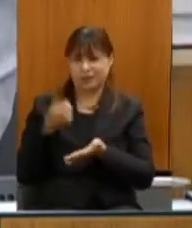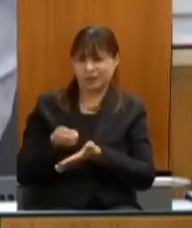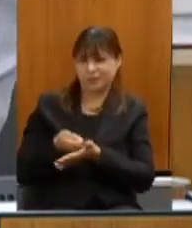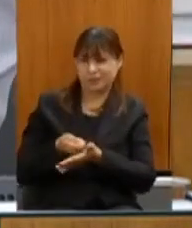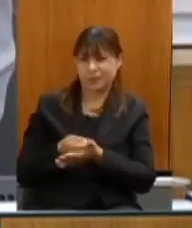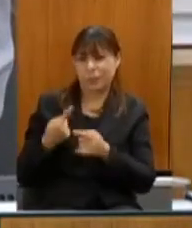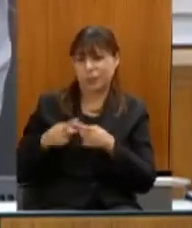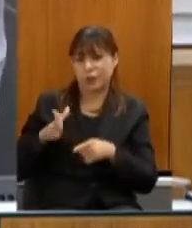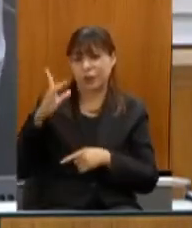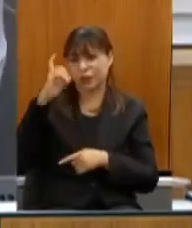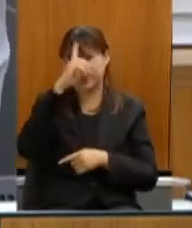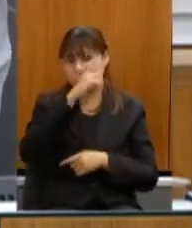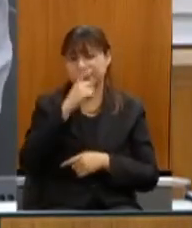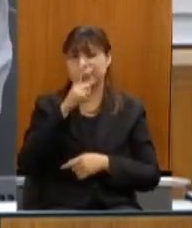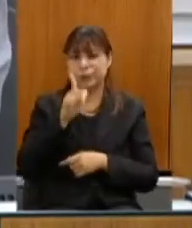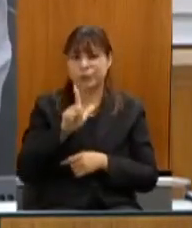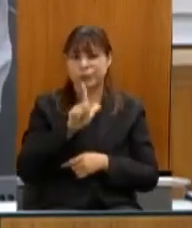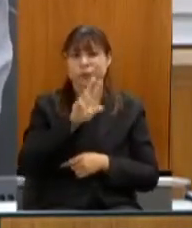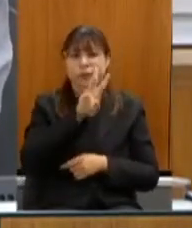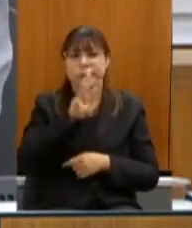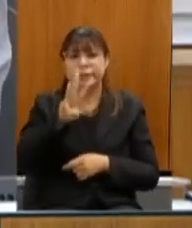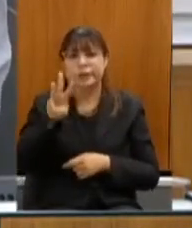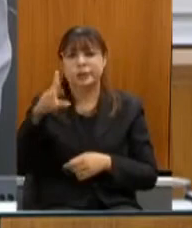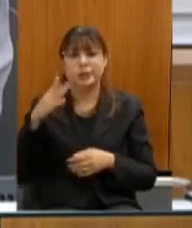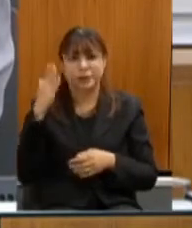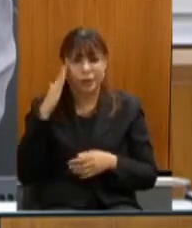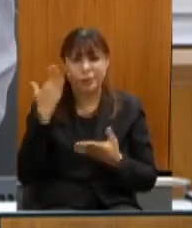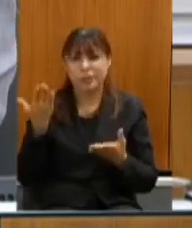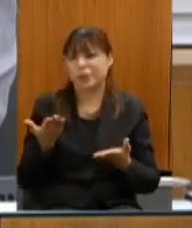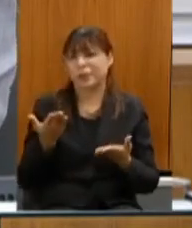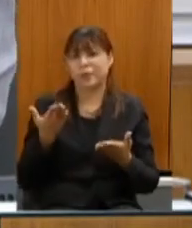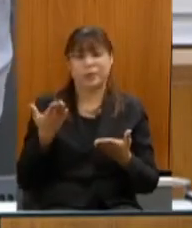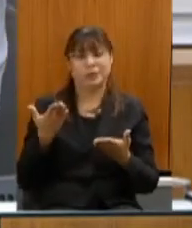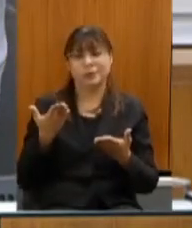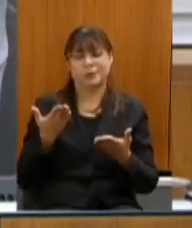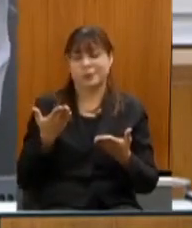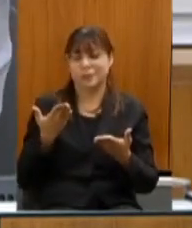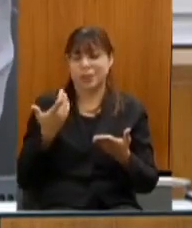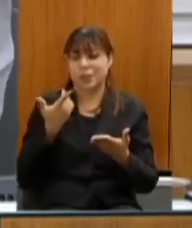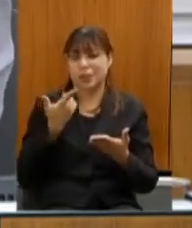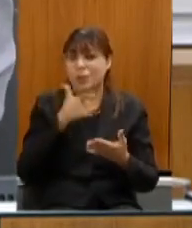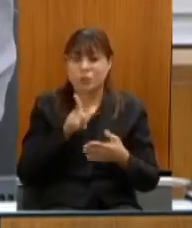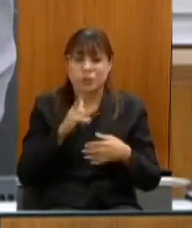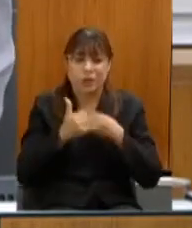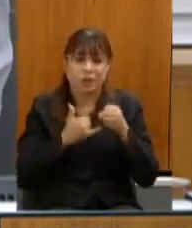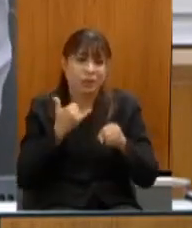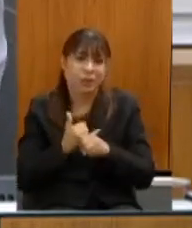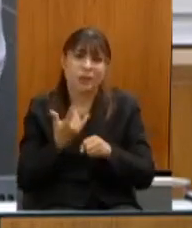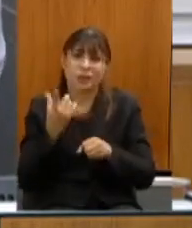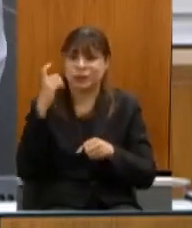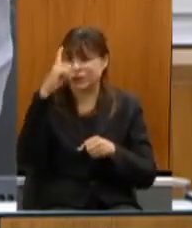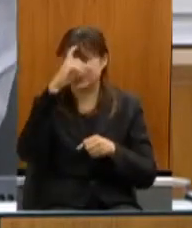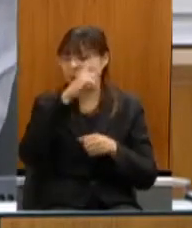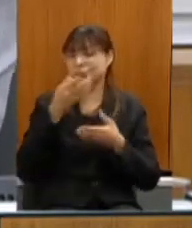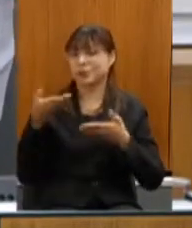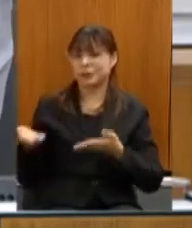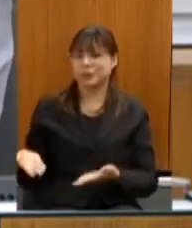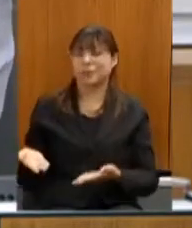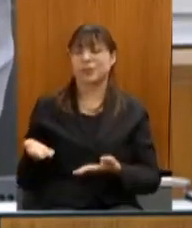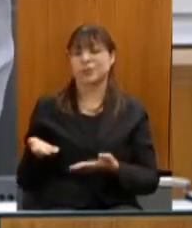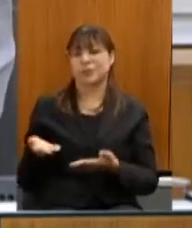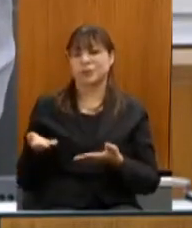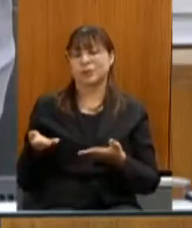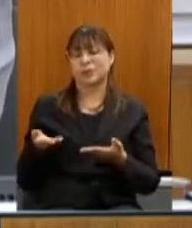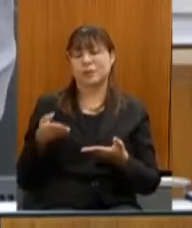já é uma dificuldade entrar no site nós sabemos disso o acesso à internet ainda é muito restrito em todo o